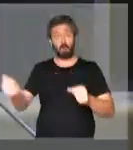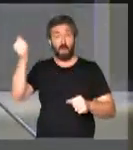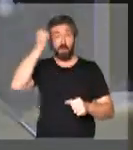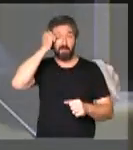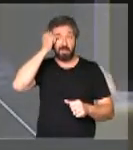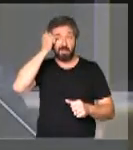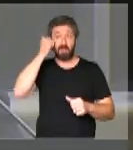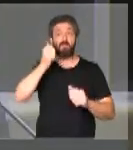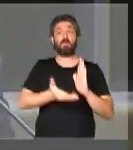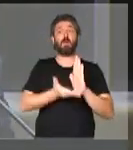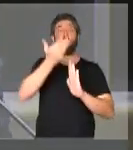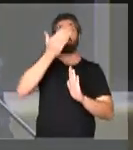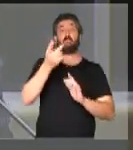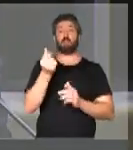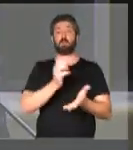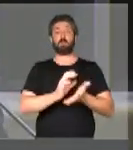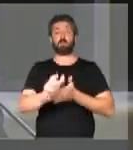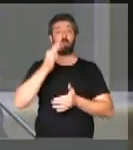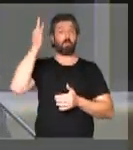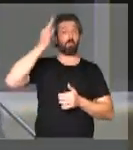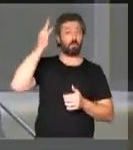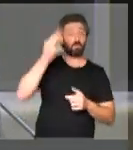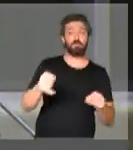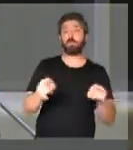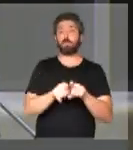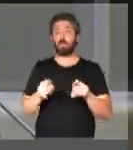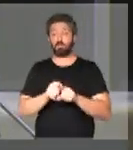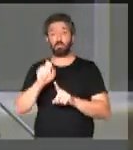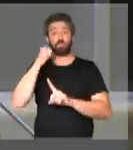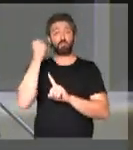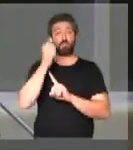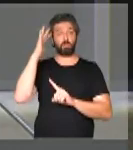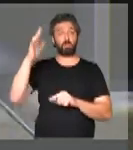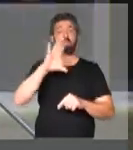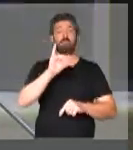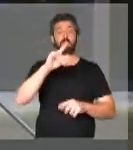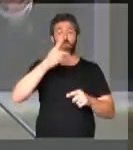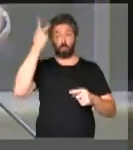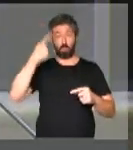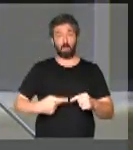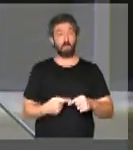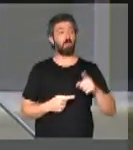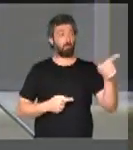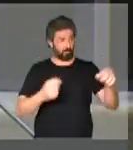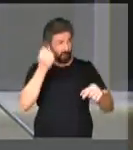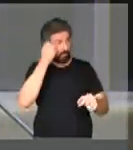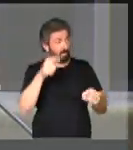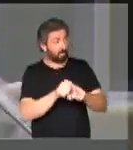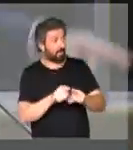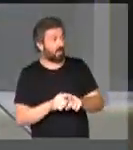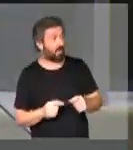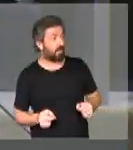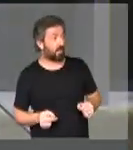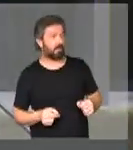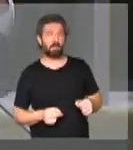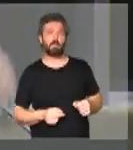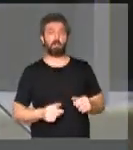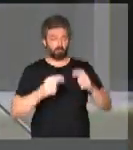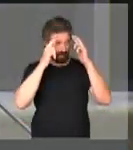atrás, vai aumentar recursos para filosofia, para sociologia e para ciências humanas. O senhor voltará atrás também,